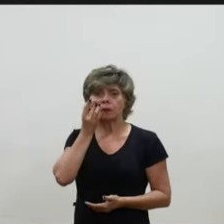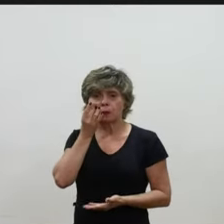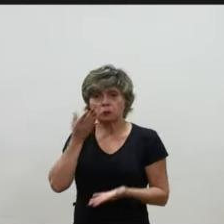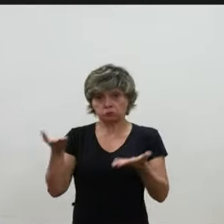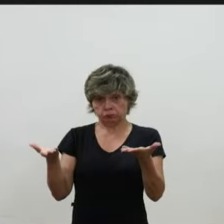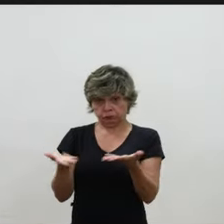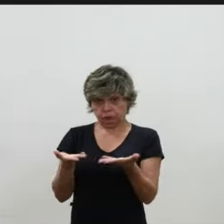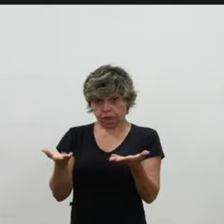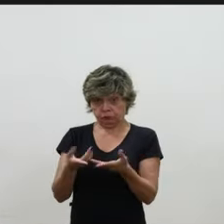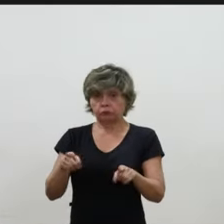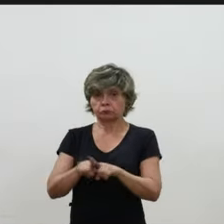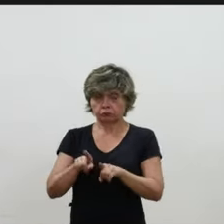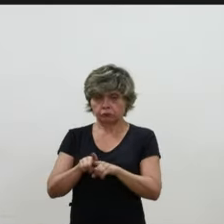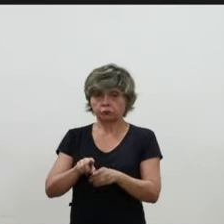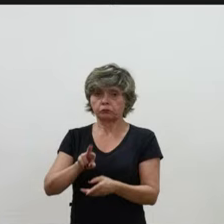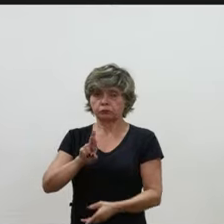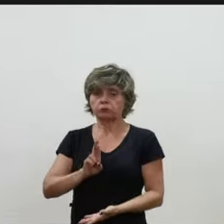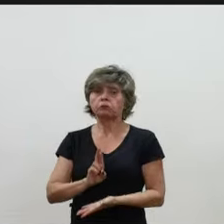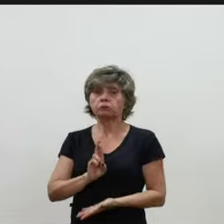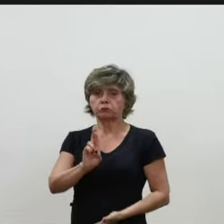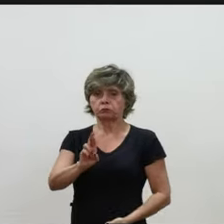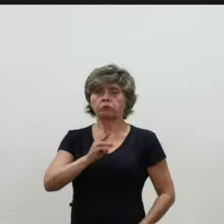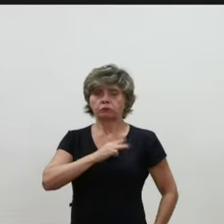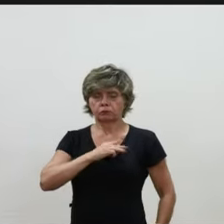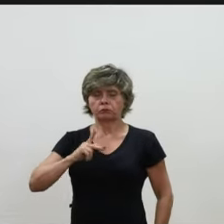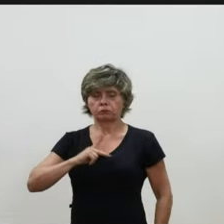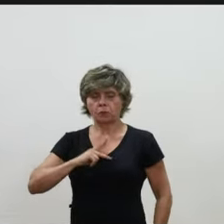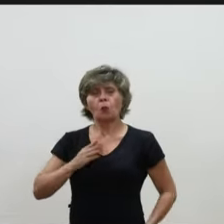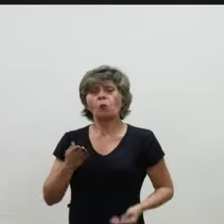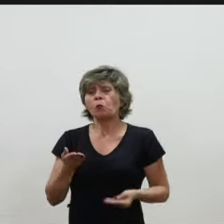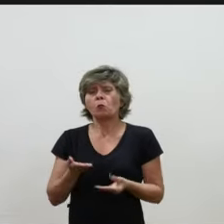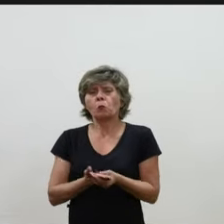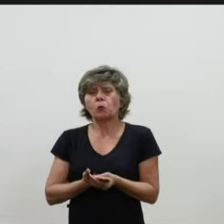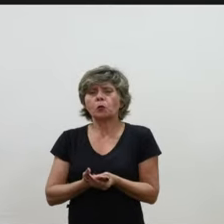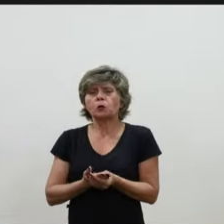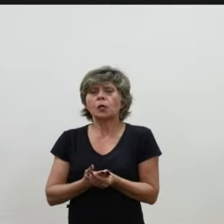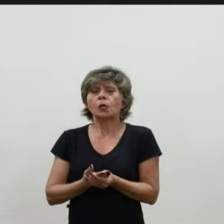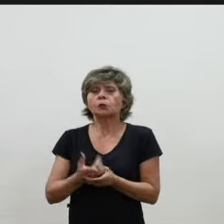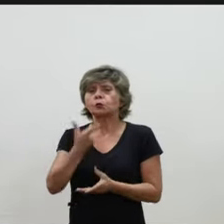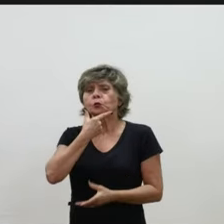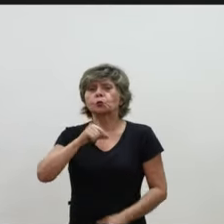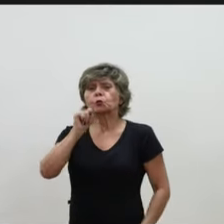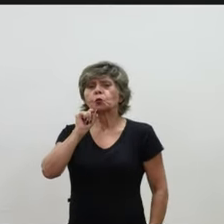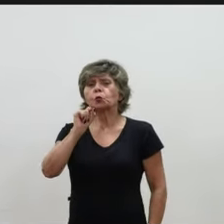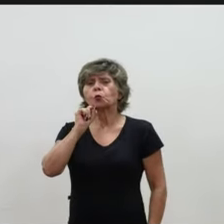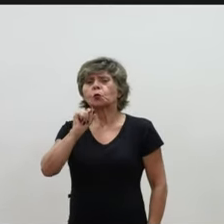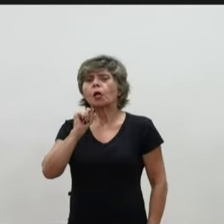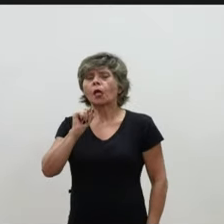Esse processo anunciado data-se da revisão geral anual